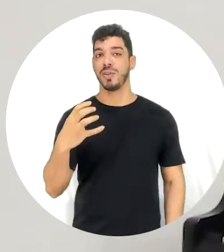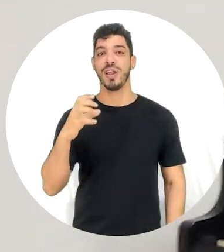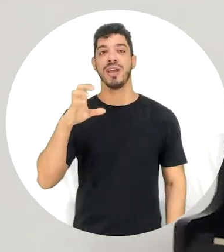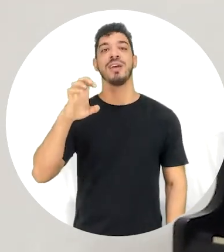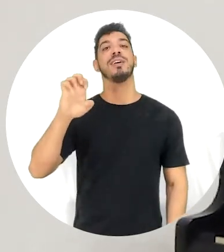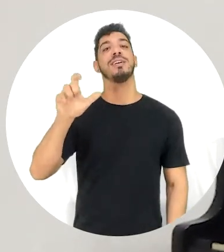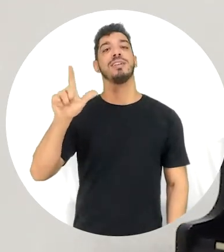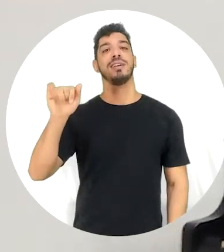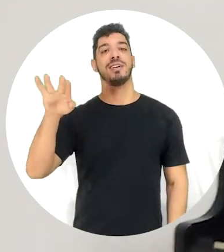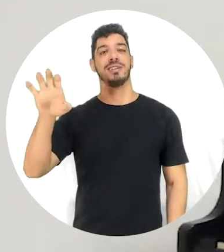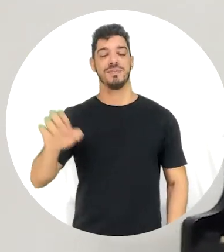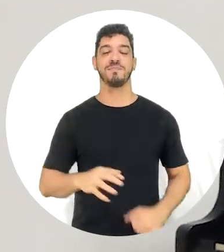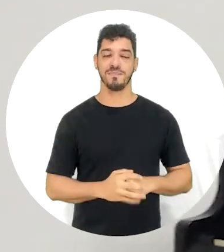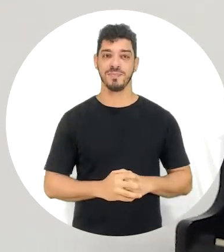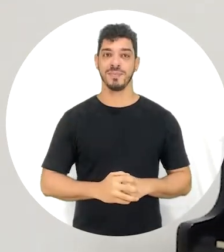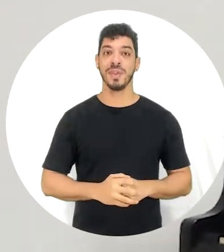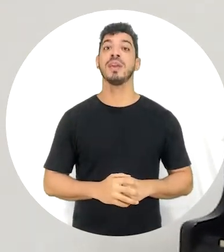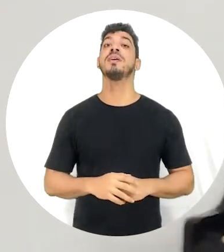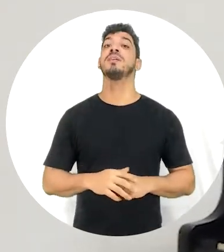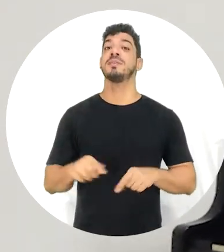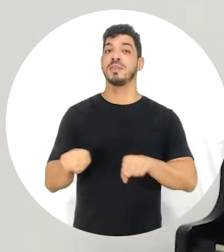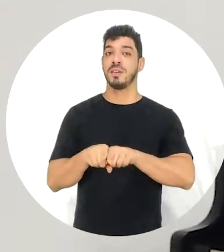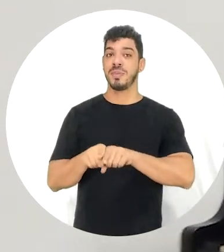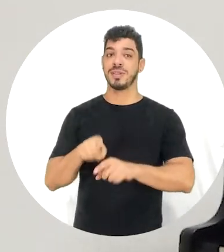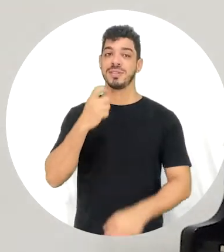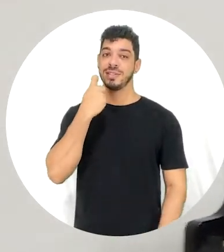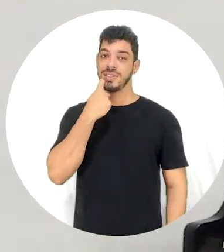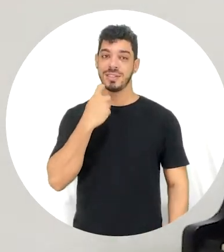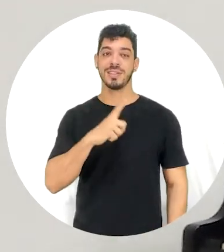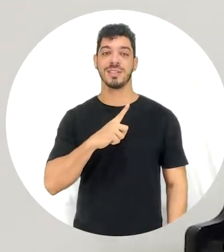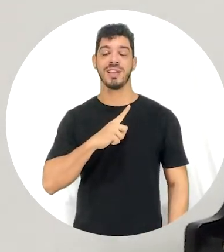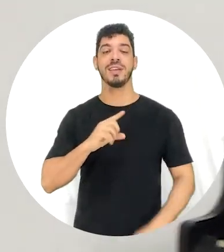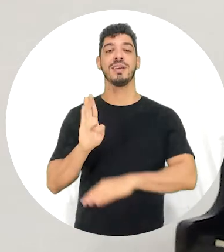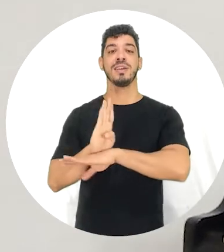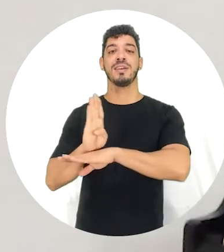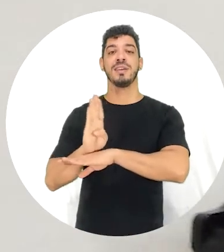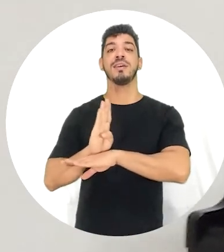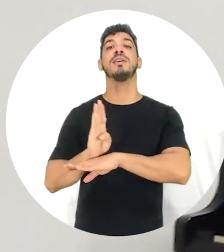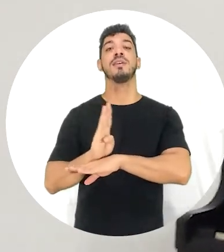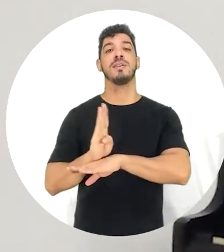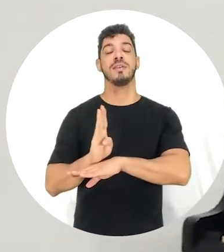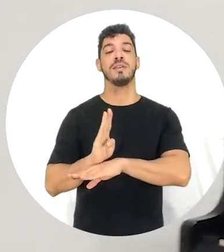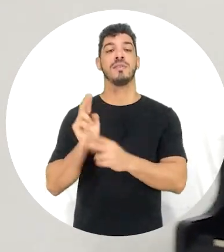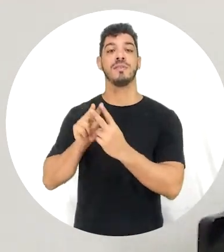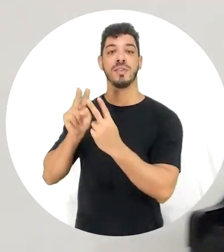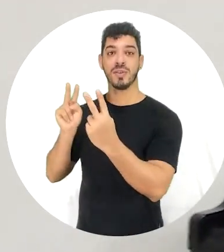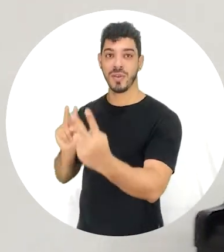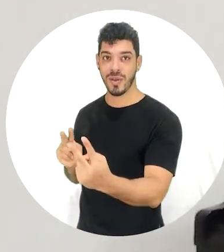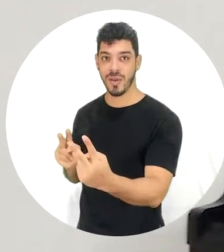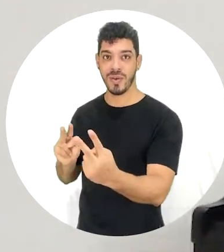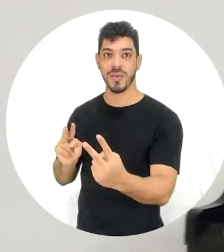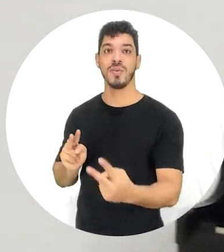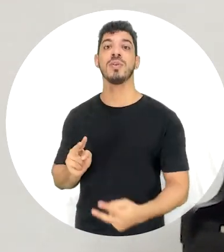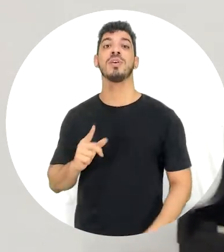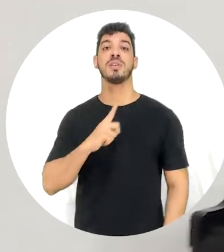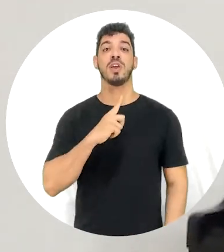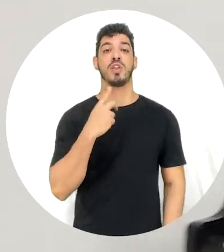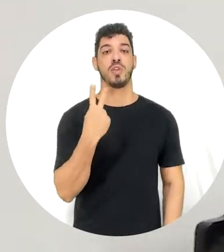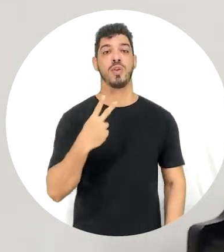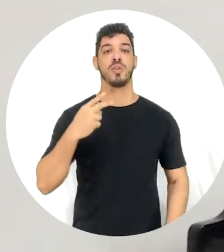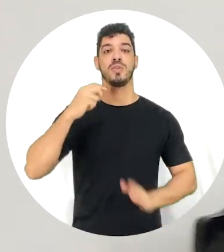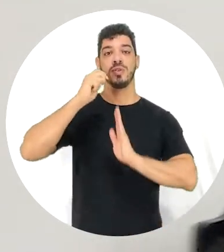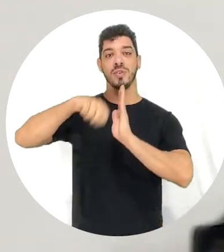tem Cine Banguê Online, hein? Serão exibidos dois curtas, Daora e Seus Meninos do Recife, e Abelardo,